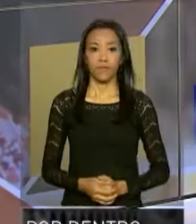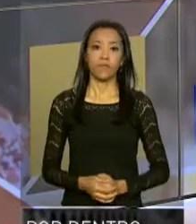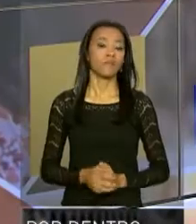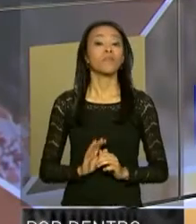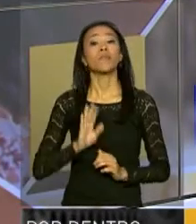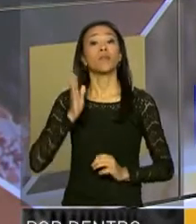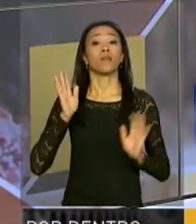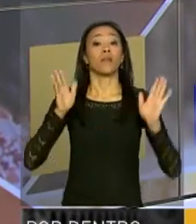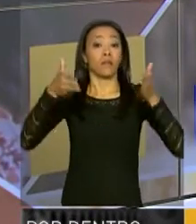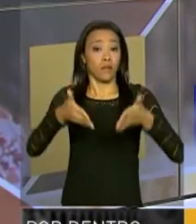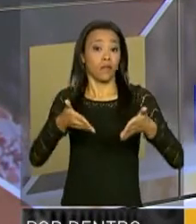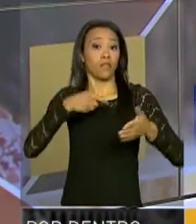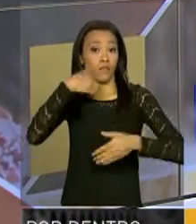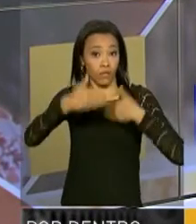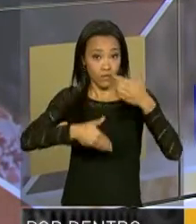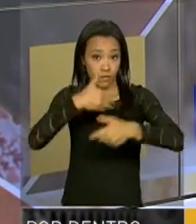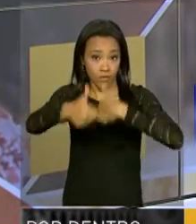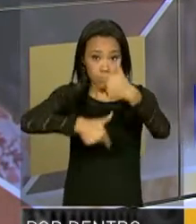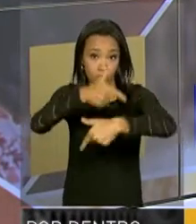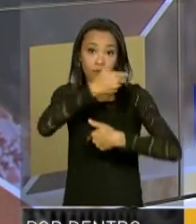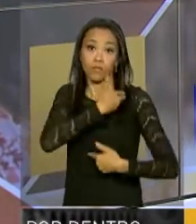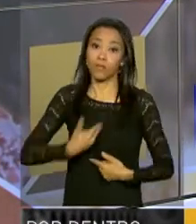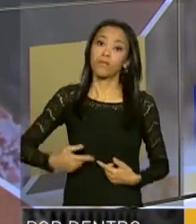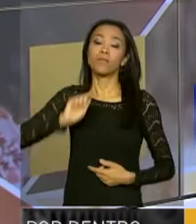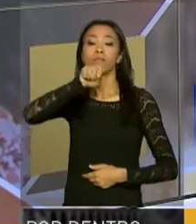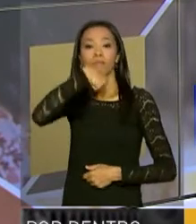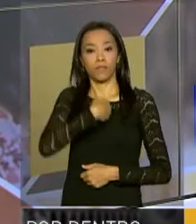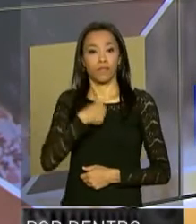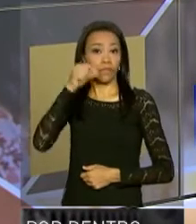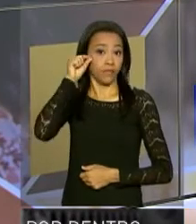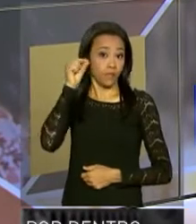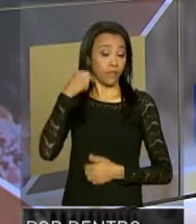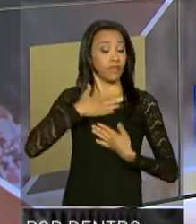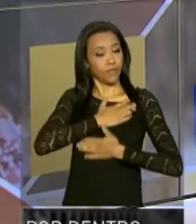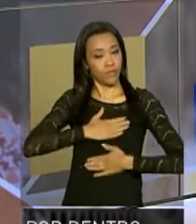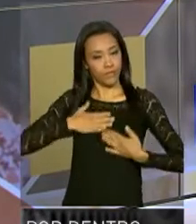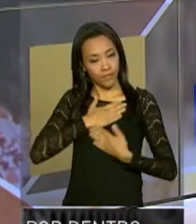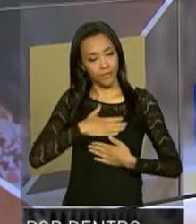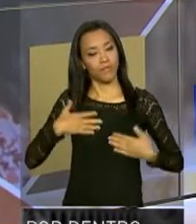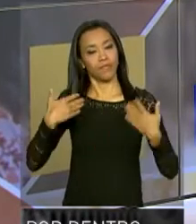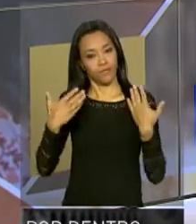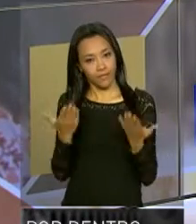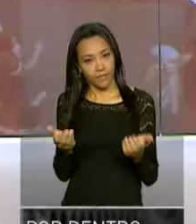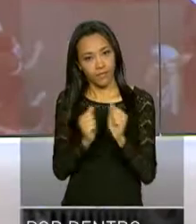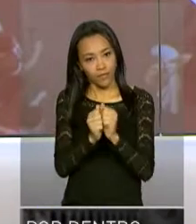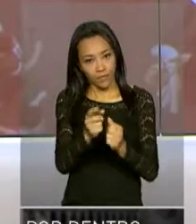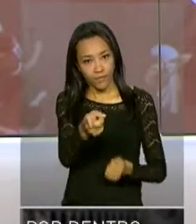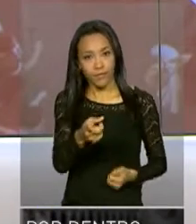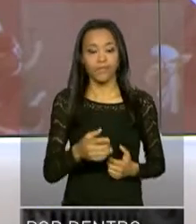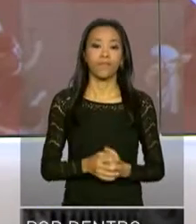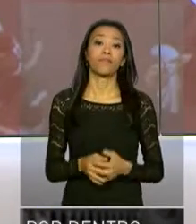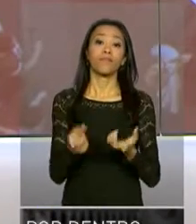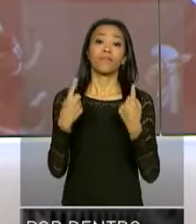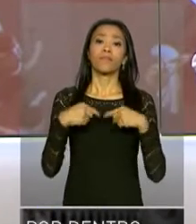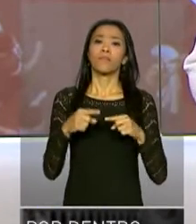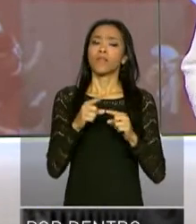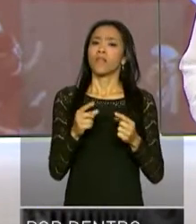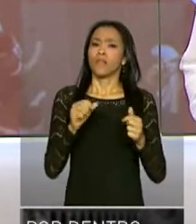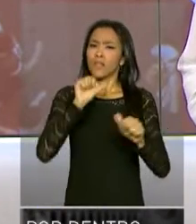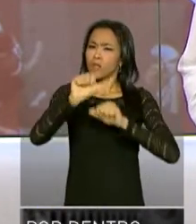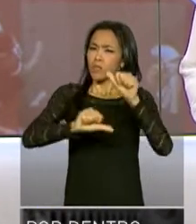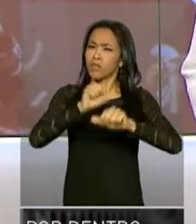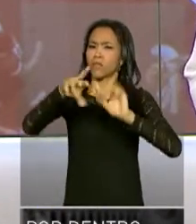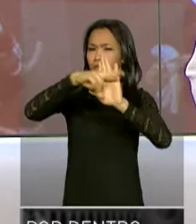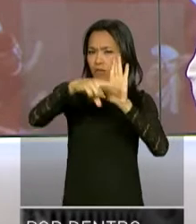Este é o programa Por Dentro do Governo. Eu sou Renata Corsini e é um prazer estar aqui com você. Em toda reforma